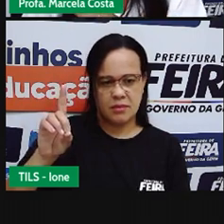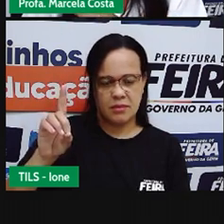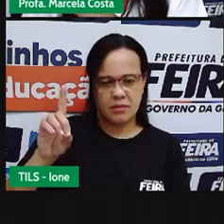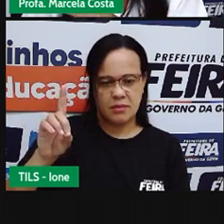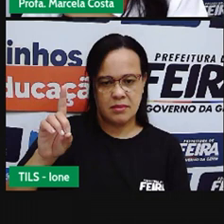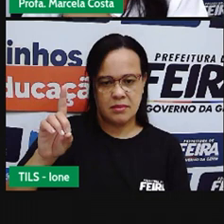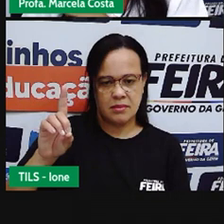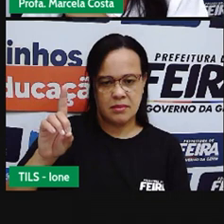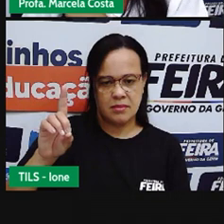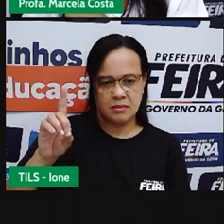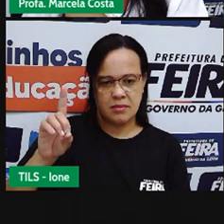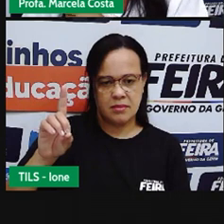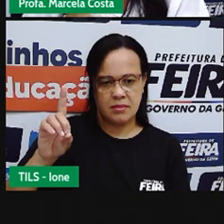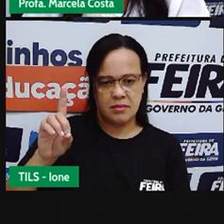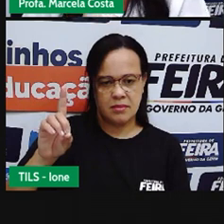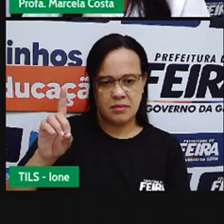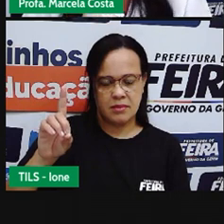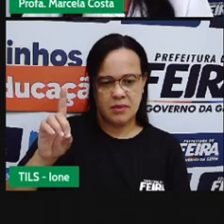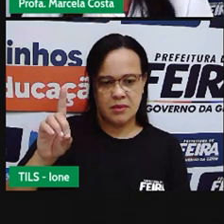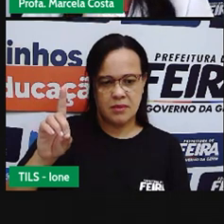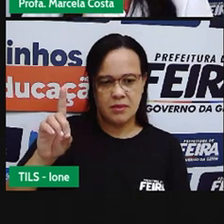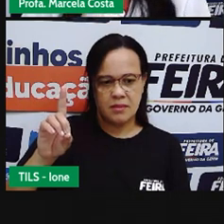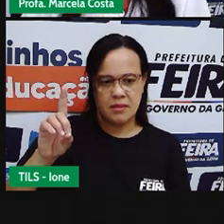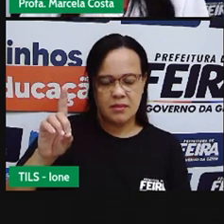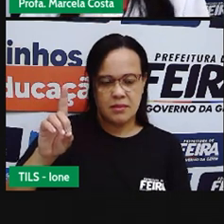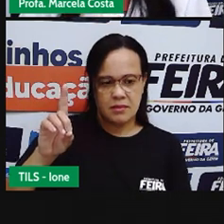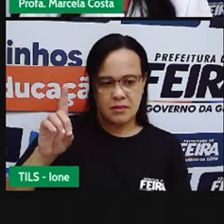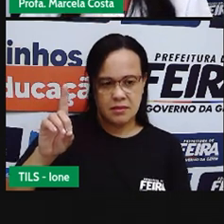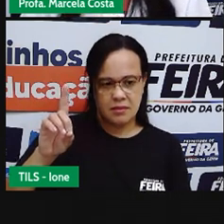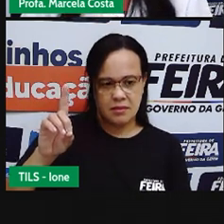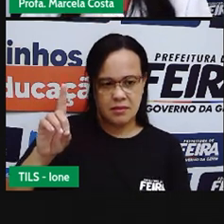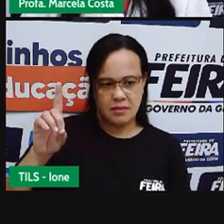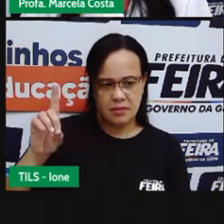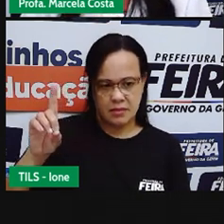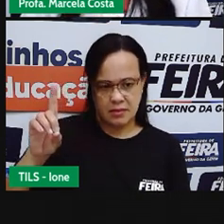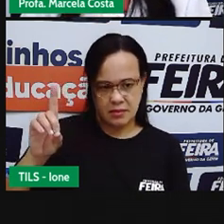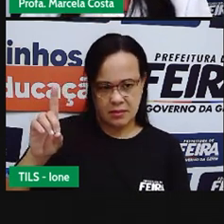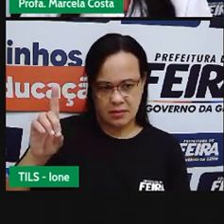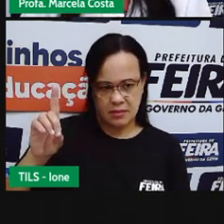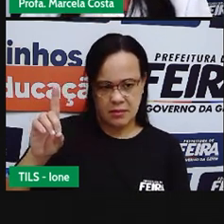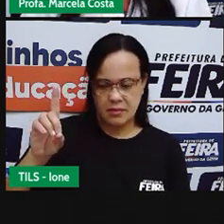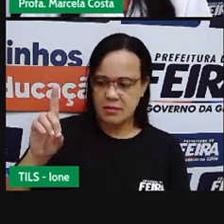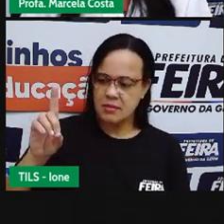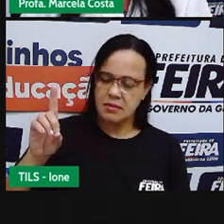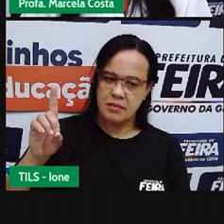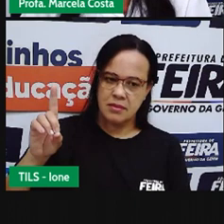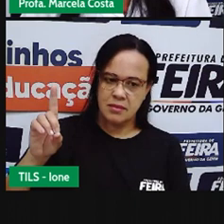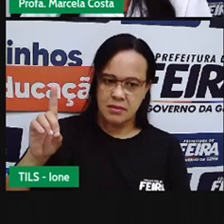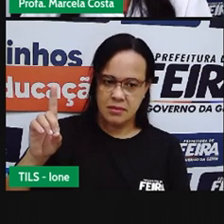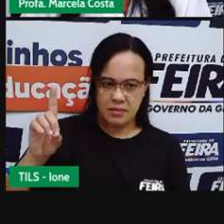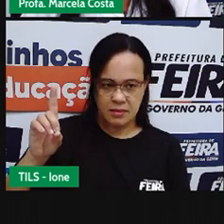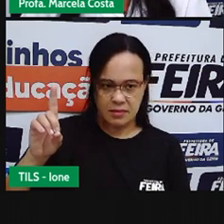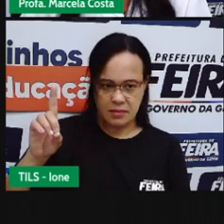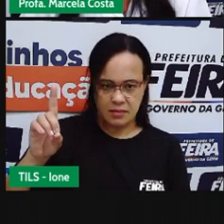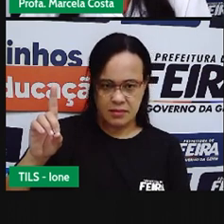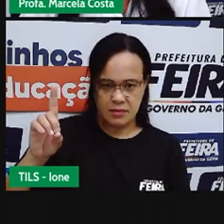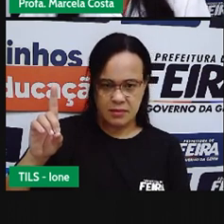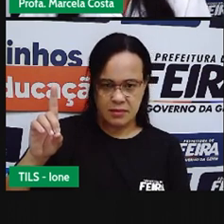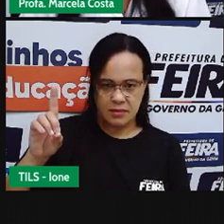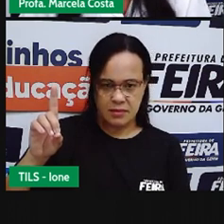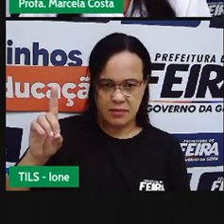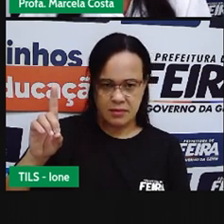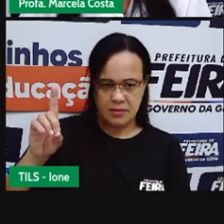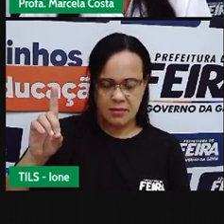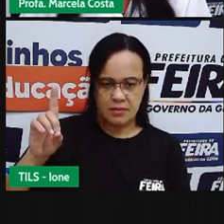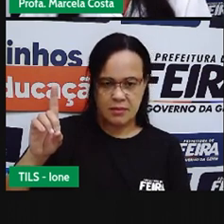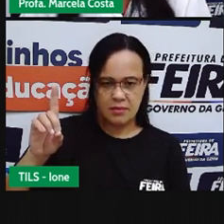pro lado direito. Você vai puxando. Já descendo. Descendo. Pra que ela fique um pouco mais baixa. Do